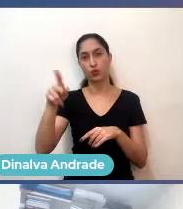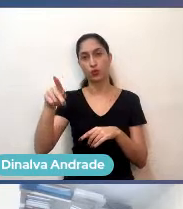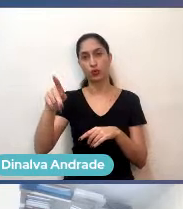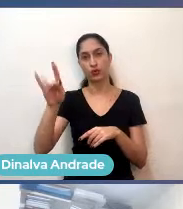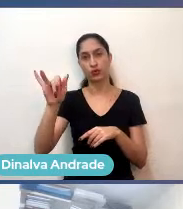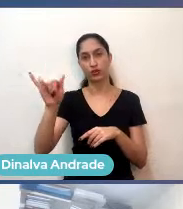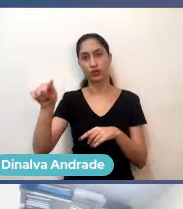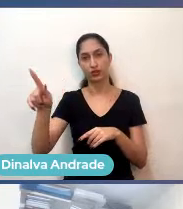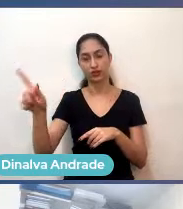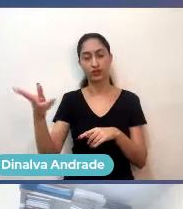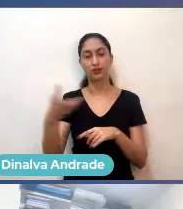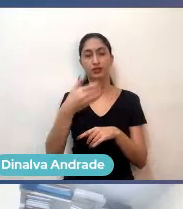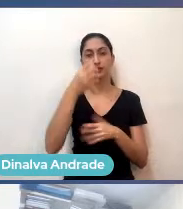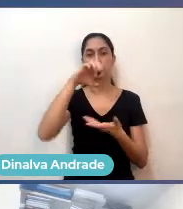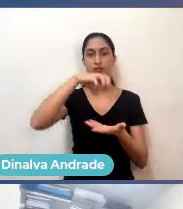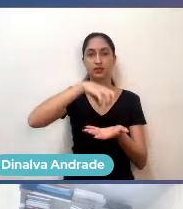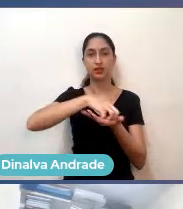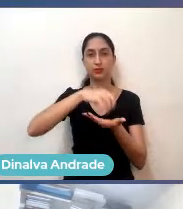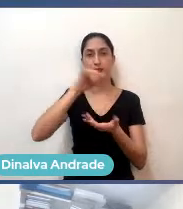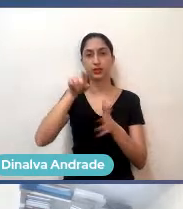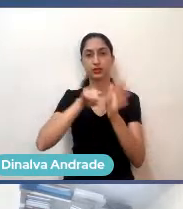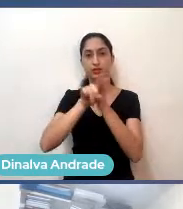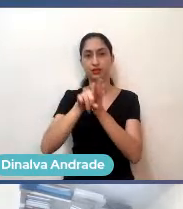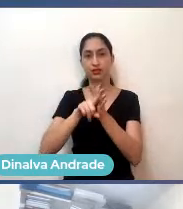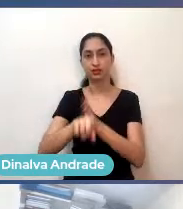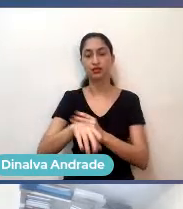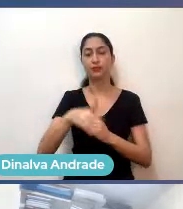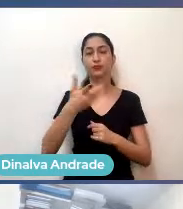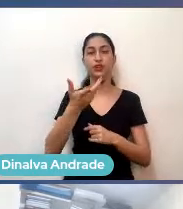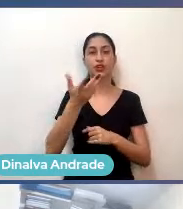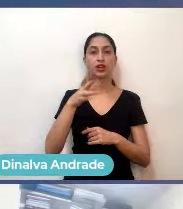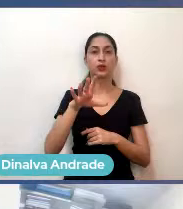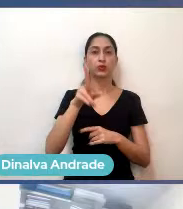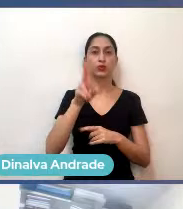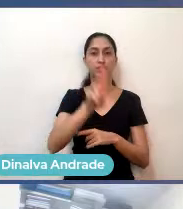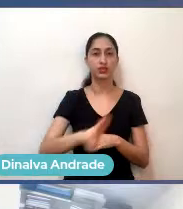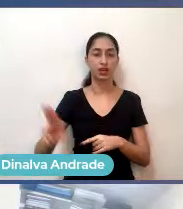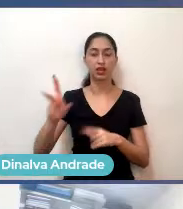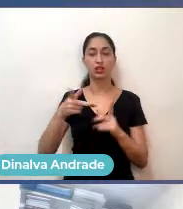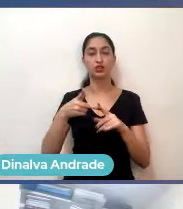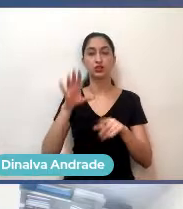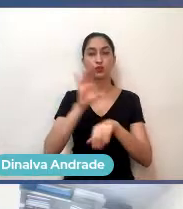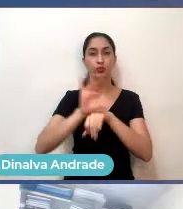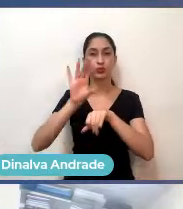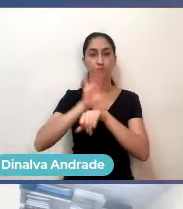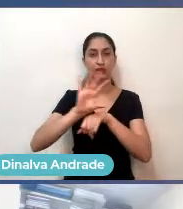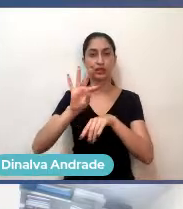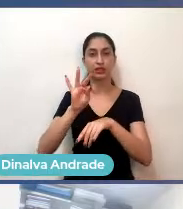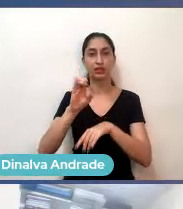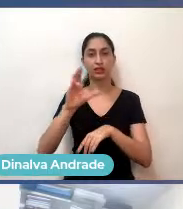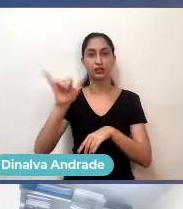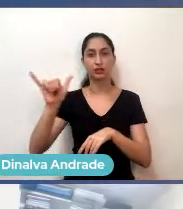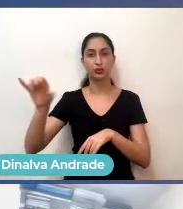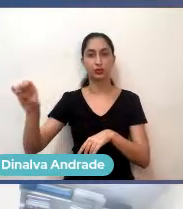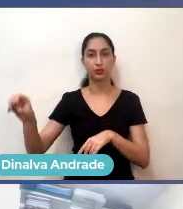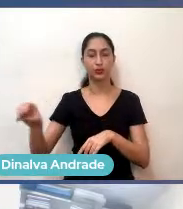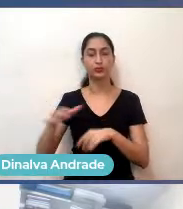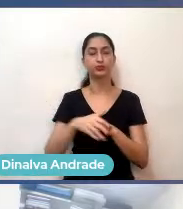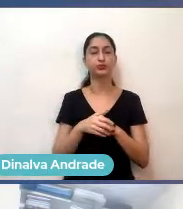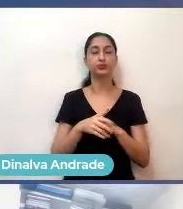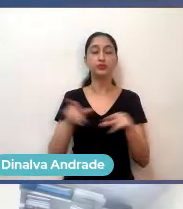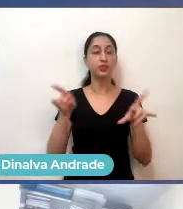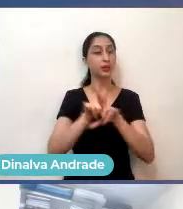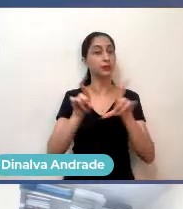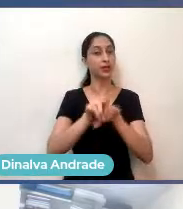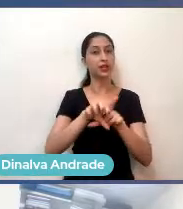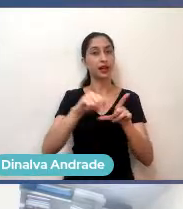ICTs, centros de pesquisa como um todo, a formação de talentos, que são as universidades, os cursos técnicos, as ações e programas que acontecem em